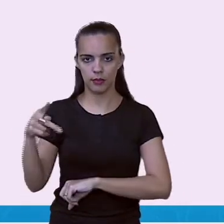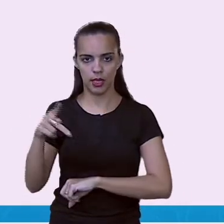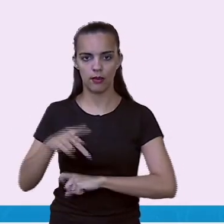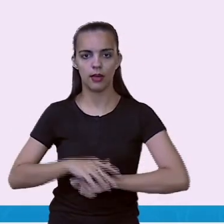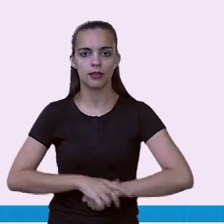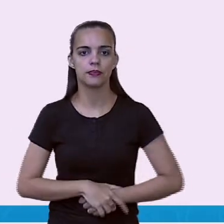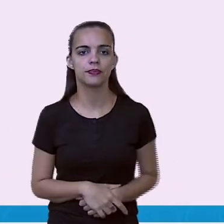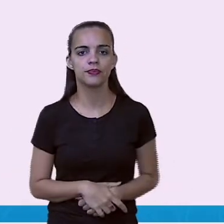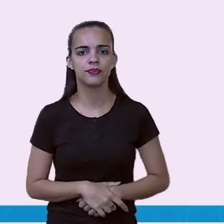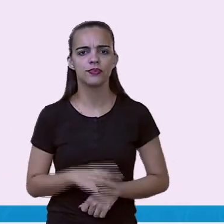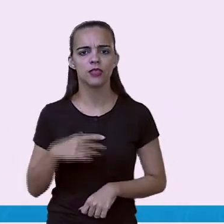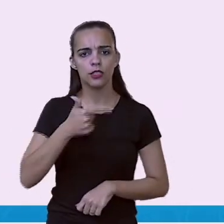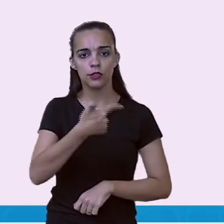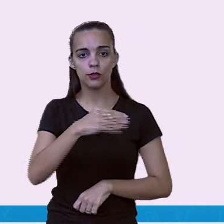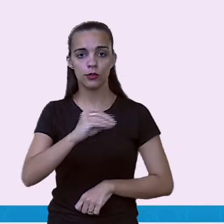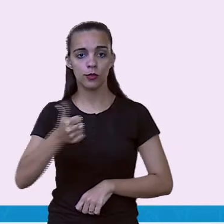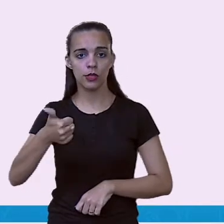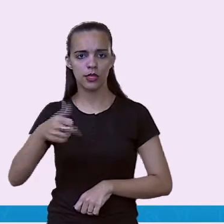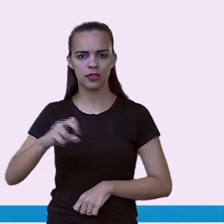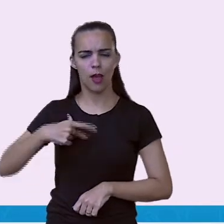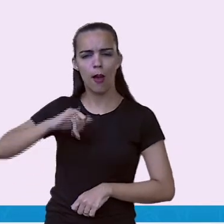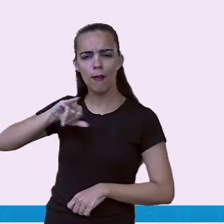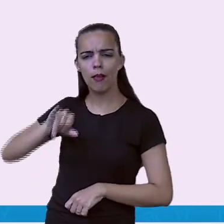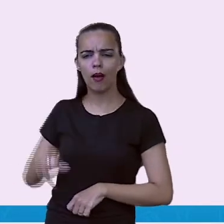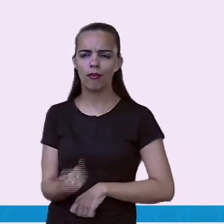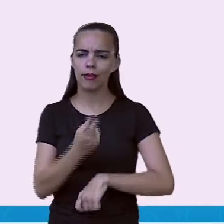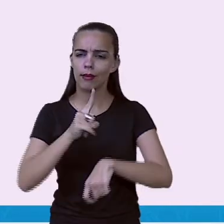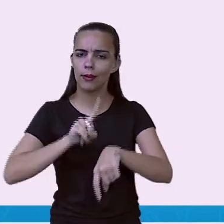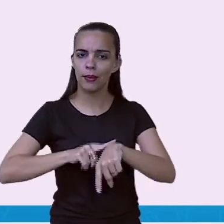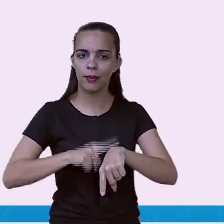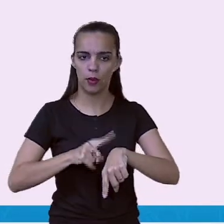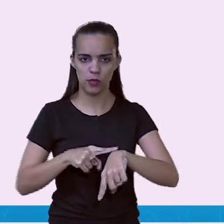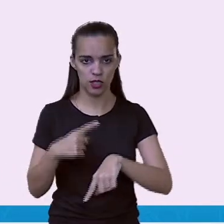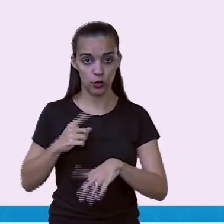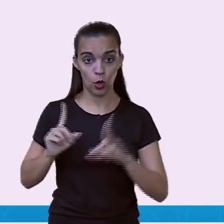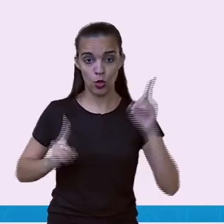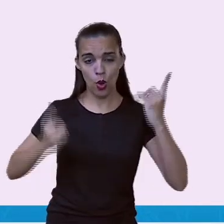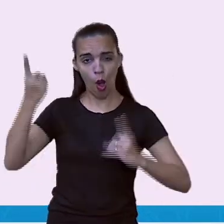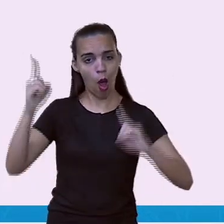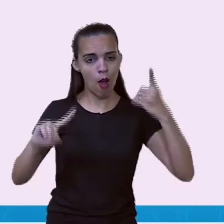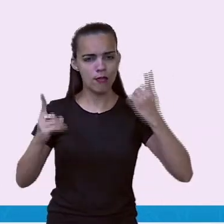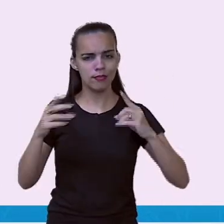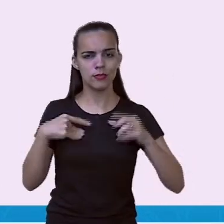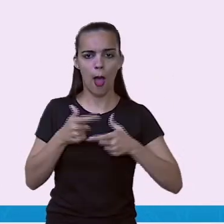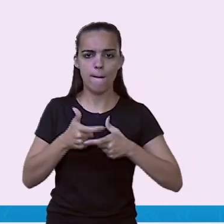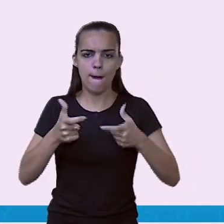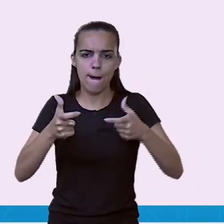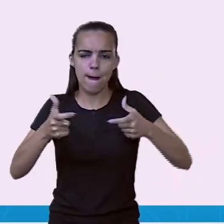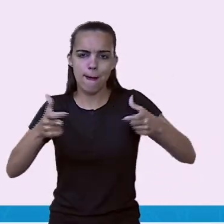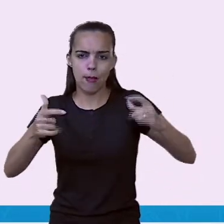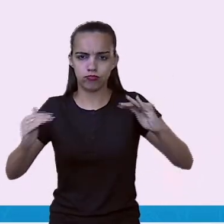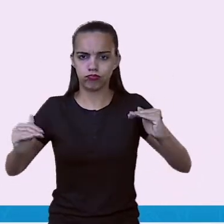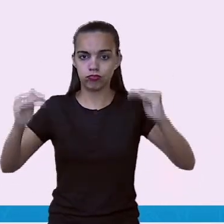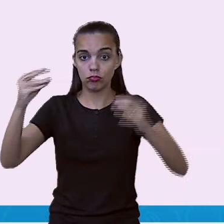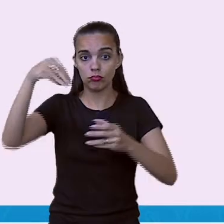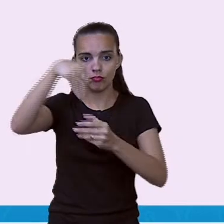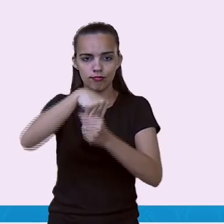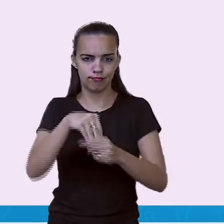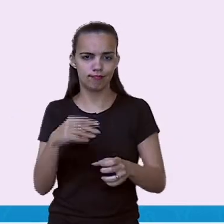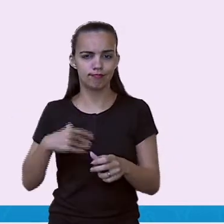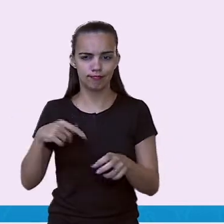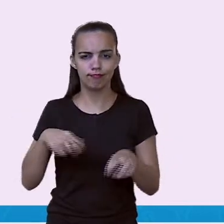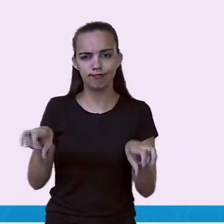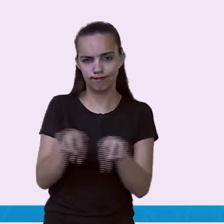2015, aproveitou o momento. O Chile cresceu no seu nível de jogo e chegou à final contra a